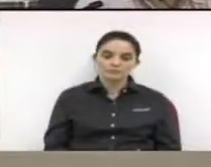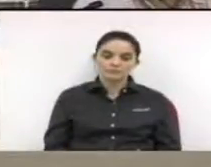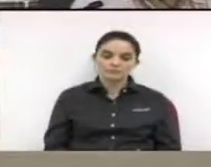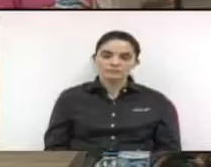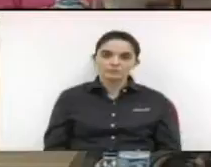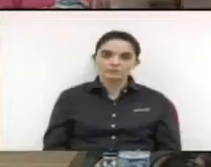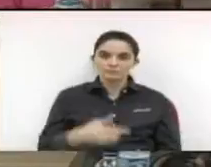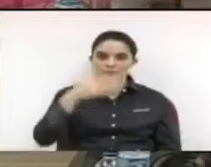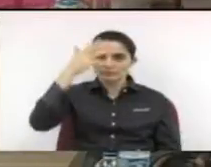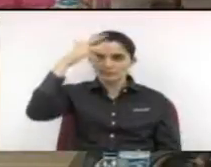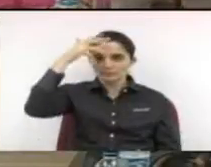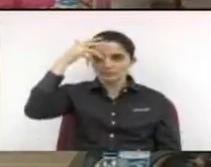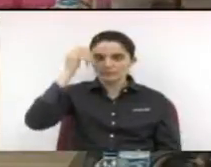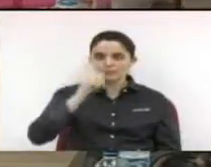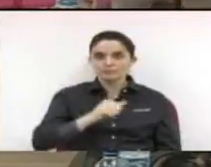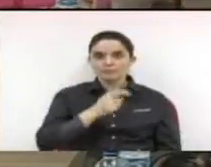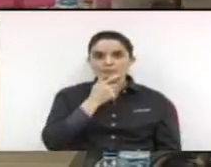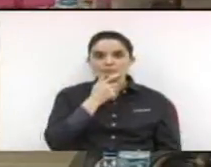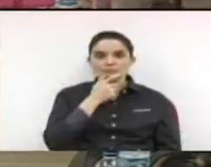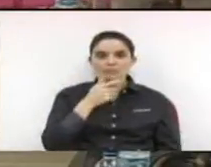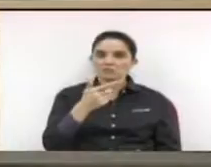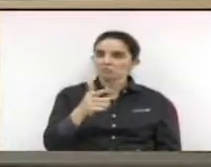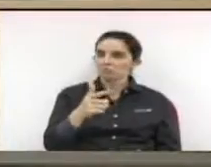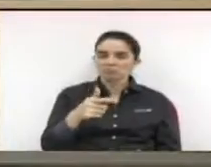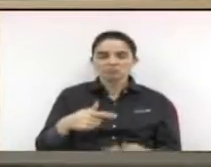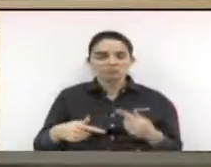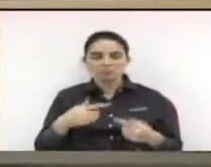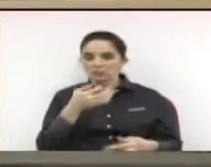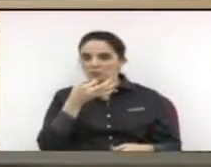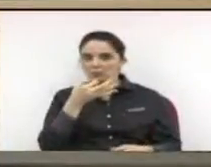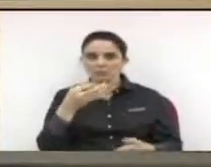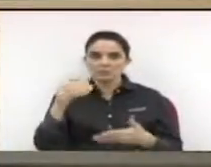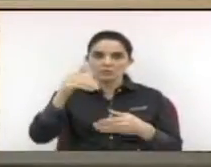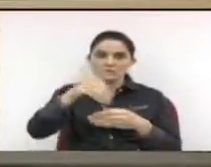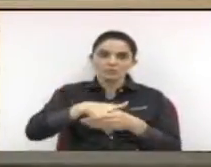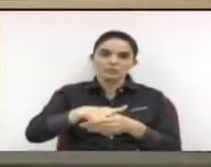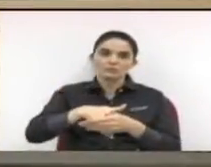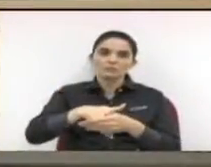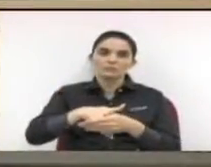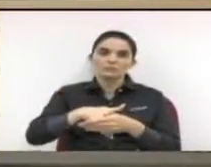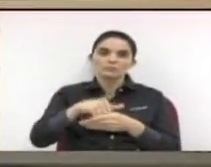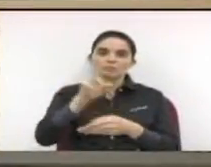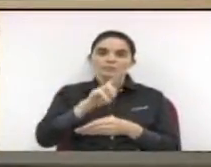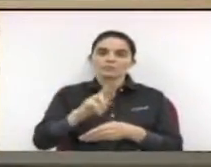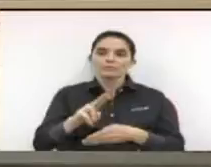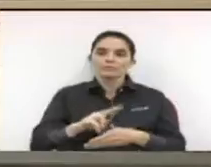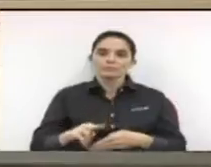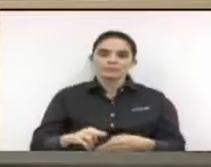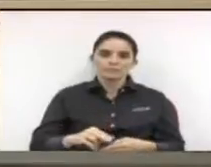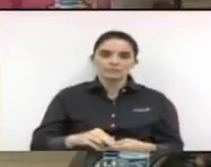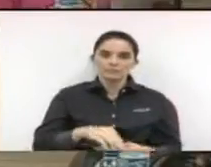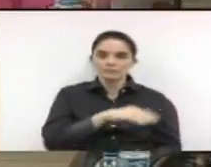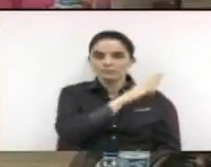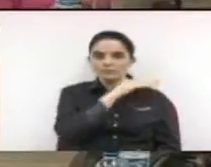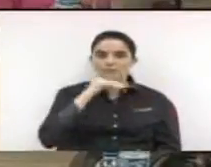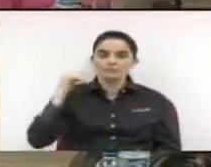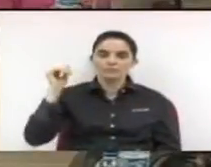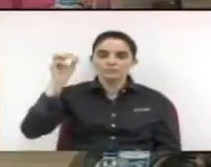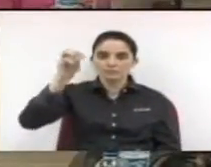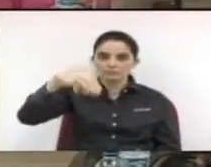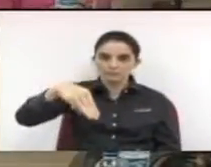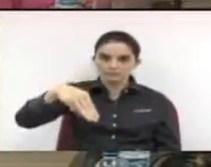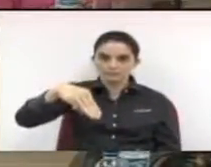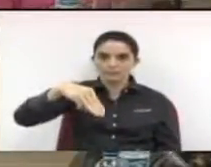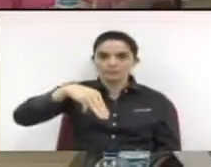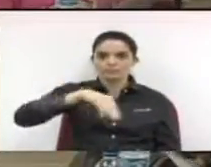Vereadora Erika Monteiro. Não havendo mais quem queira, a moção vai à votação e a votação é nominal. Vereadora Luísio